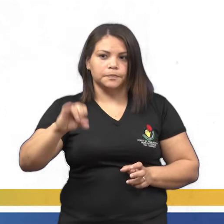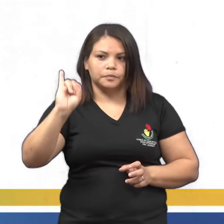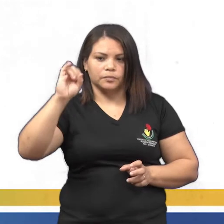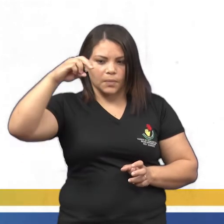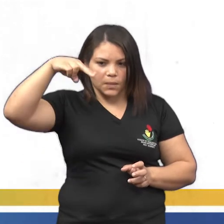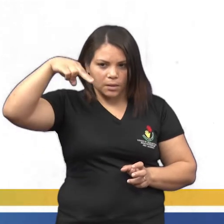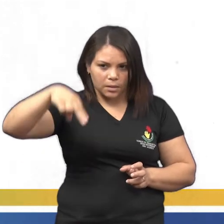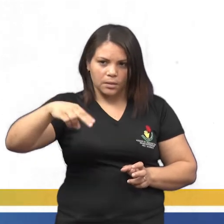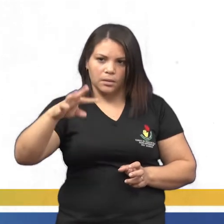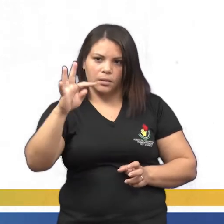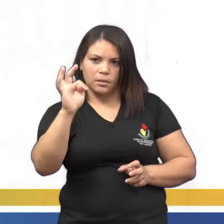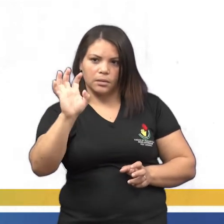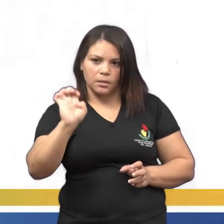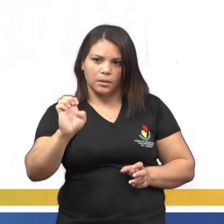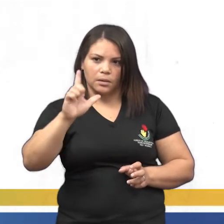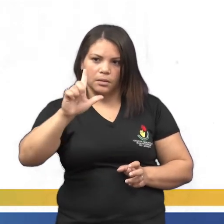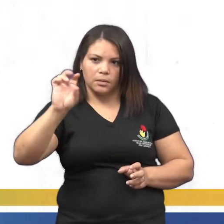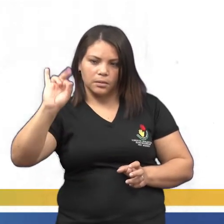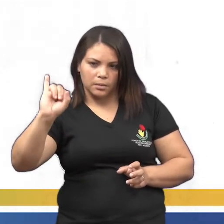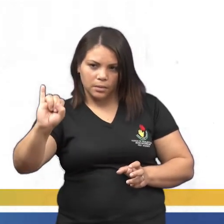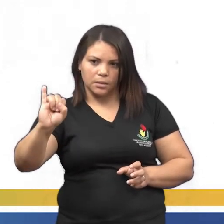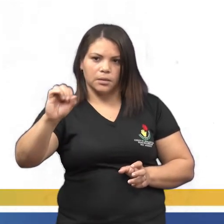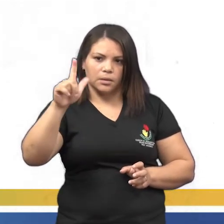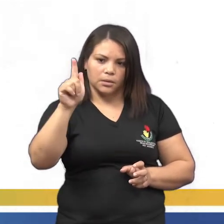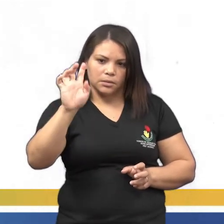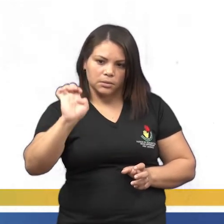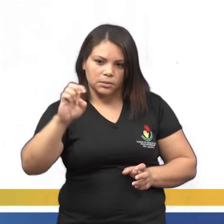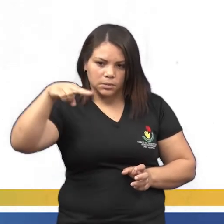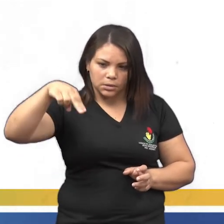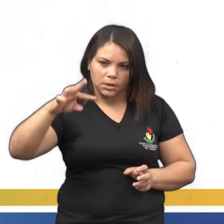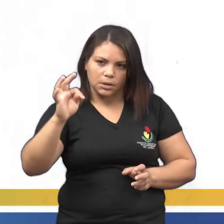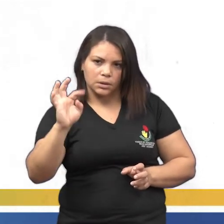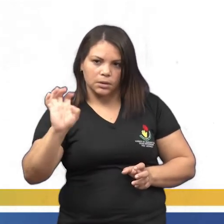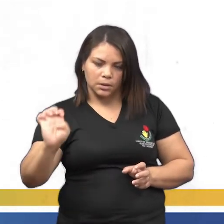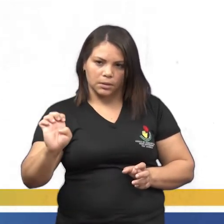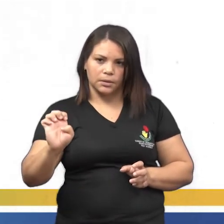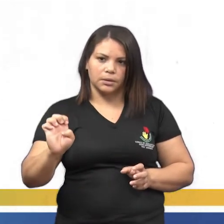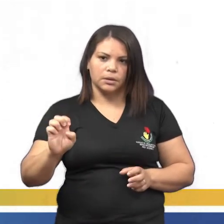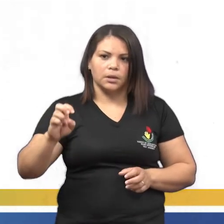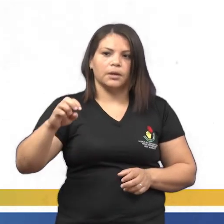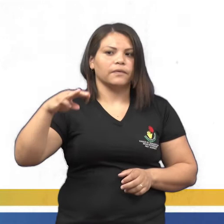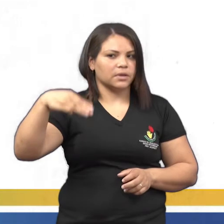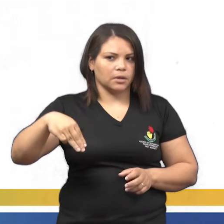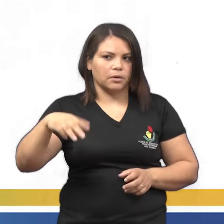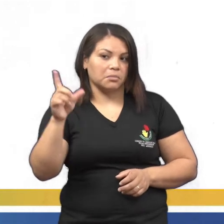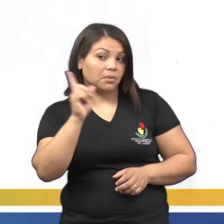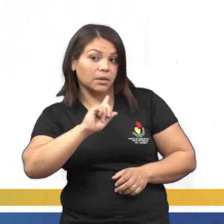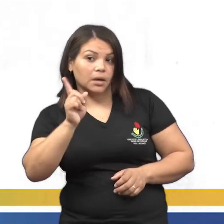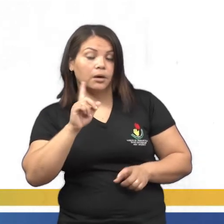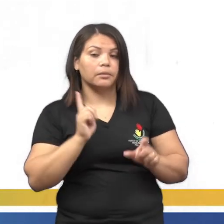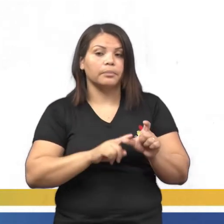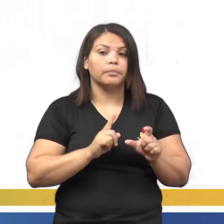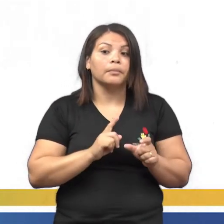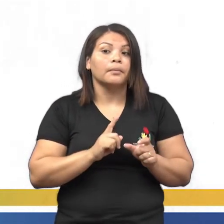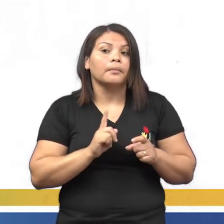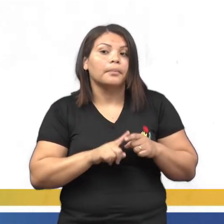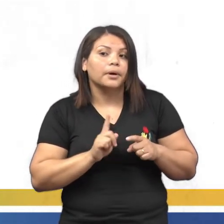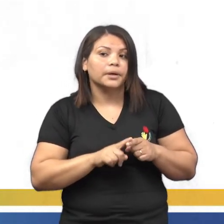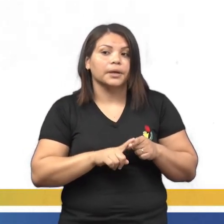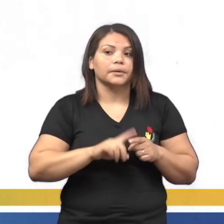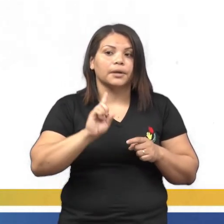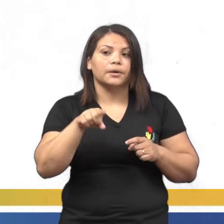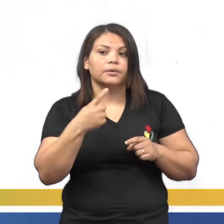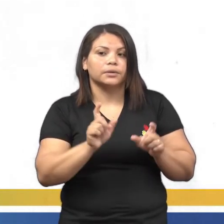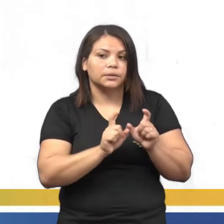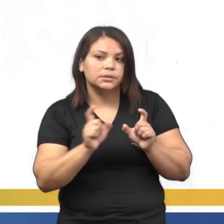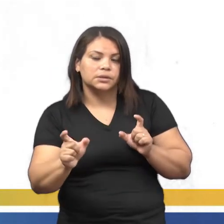inteligente, né? Esse IN vai ser com M? Não, por quê? Porque na próxima sílaba é uma outra